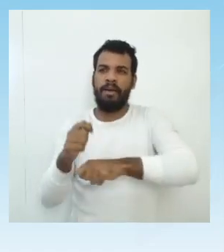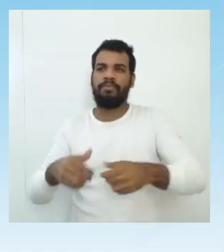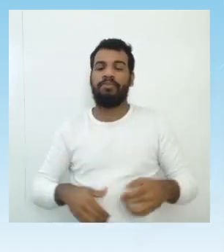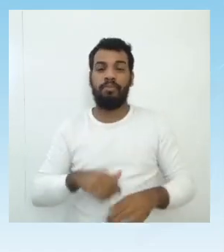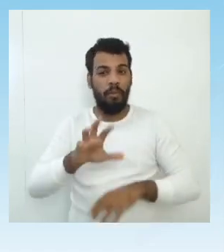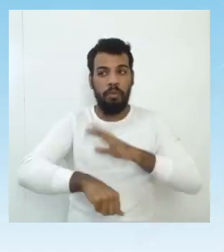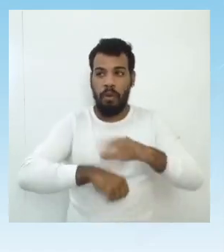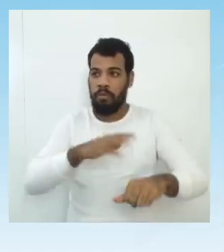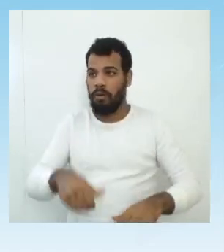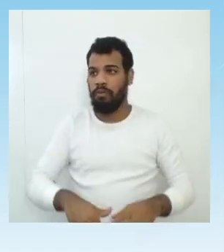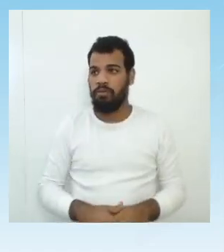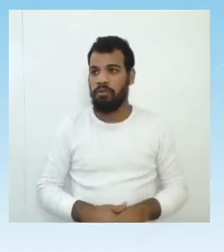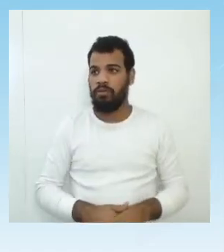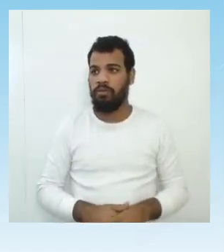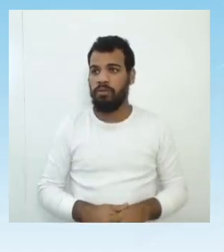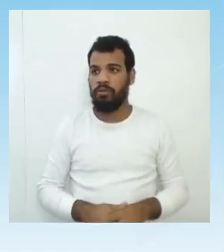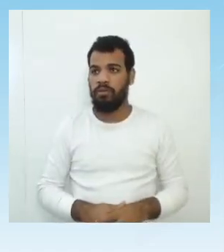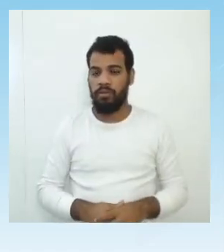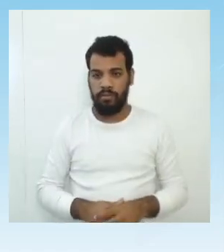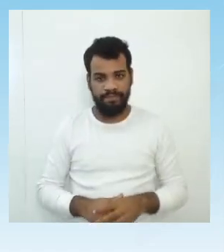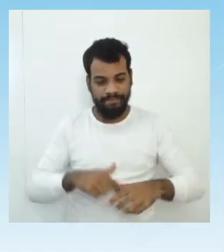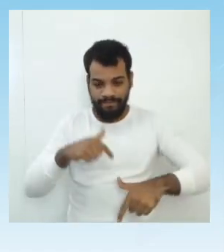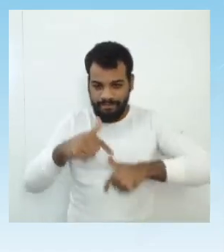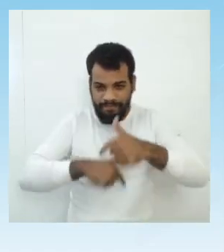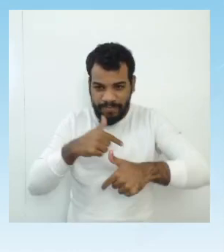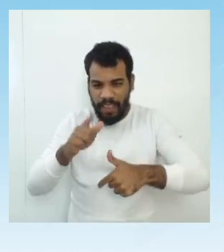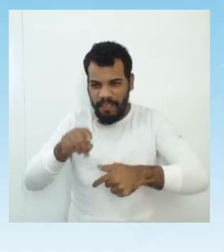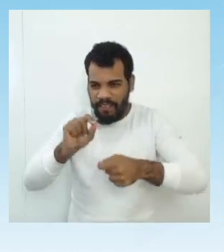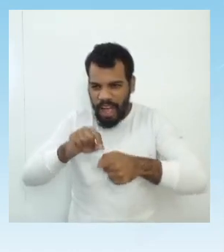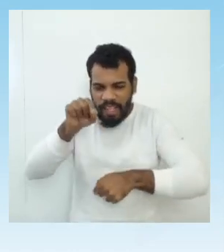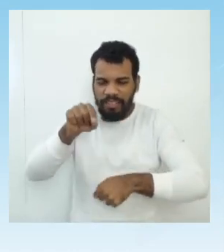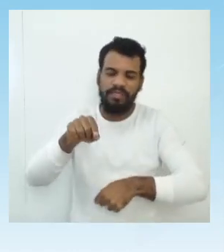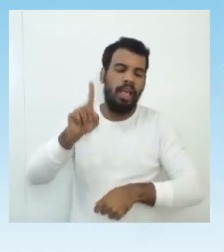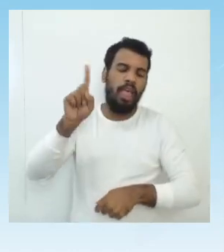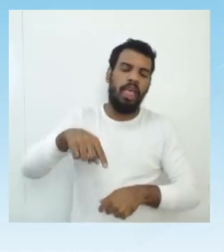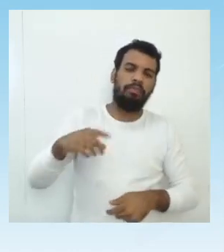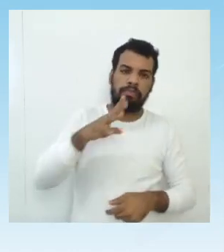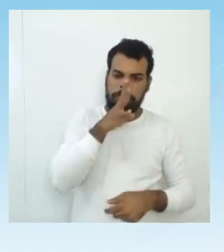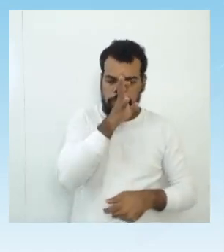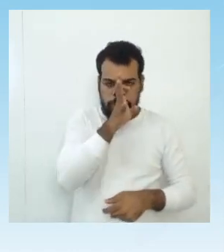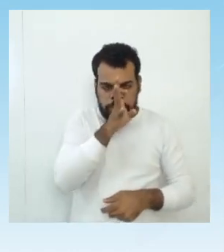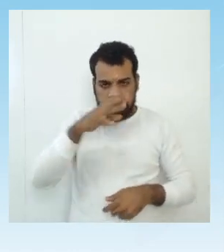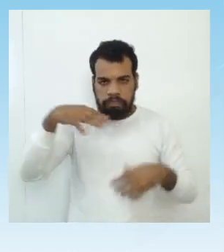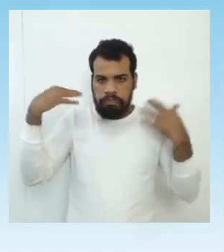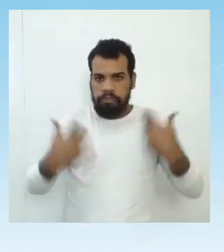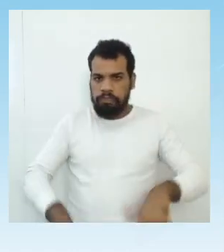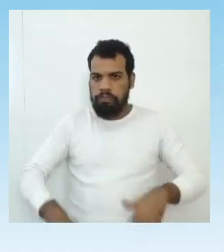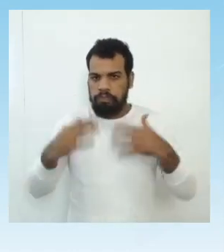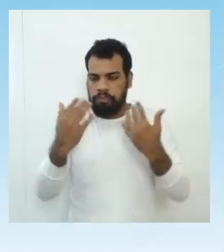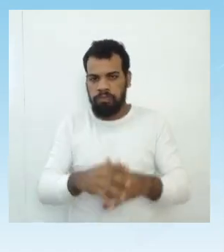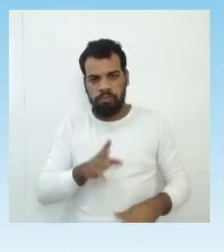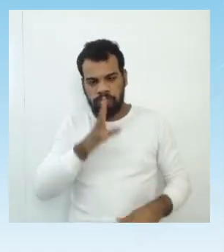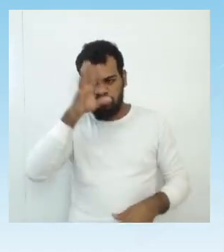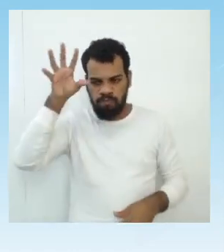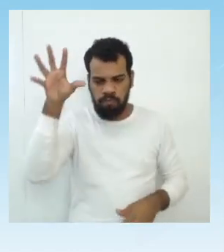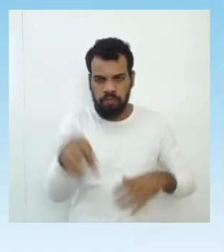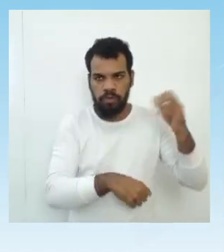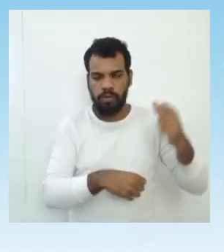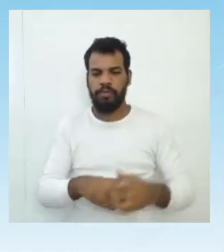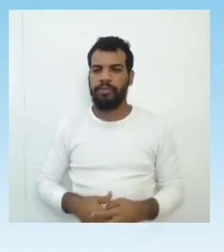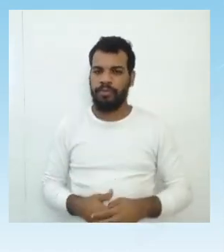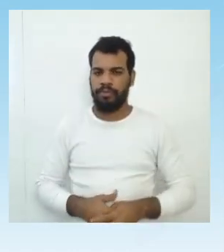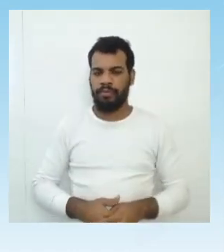ações, elas são predatórias, que a sociedade imprime nas paisagens. Podem ser vistas em